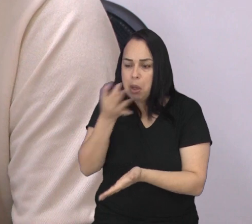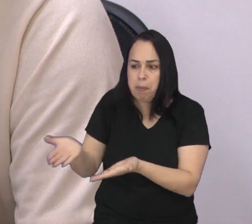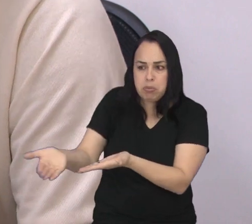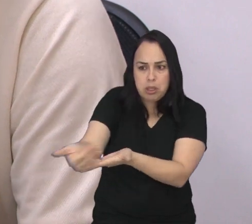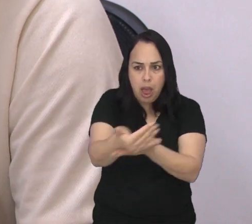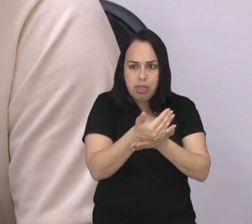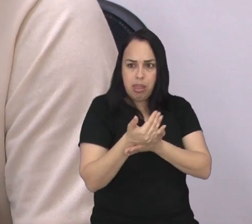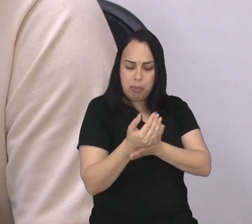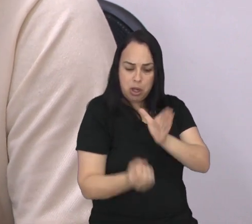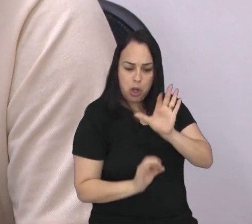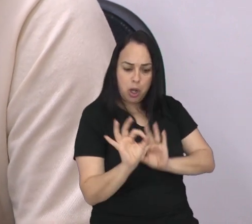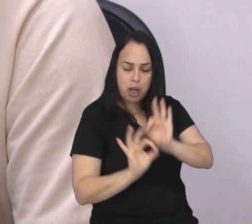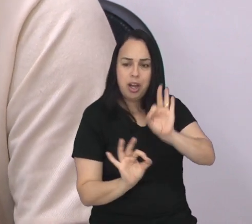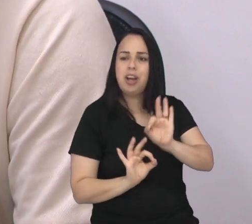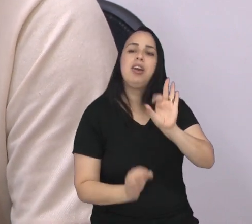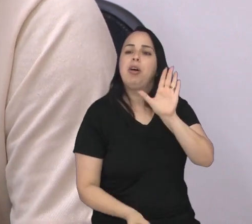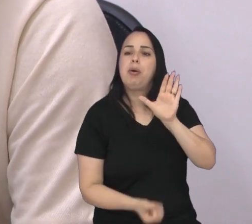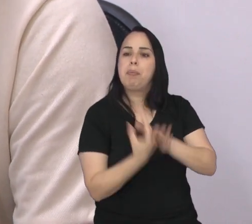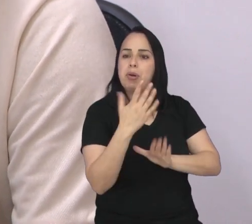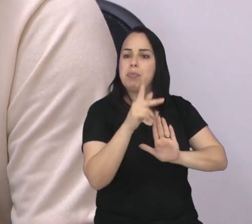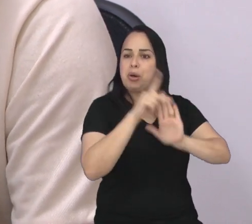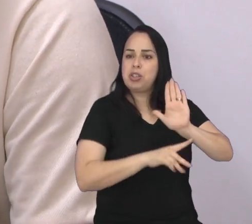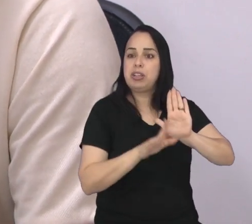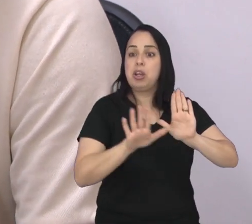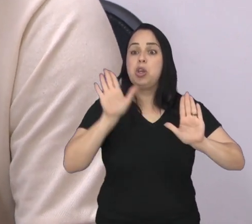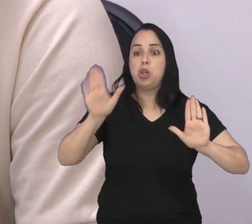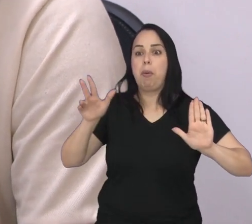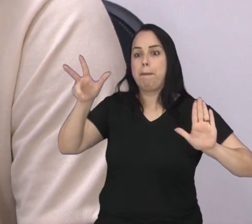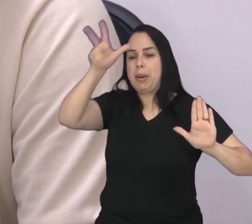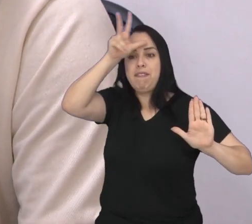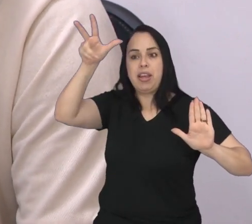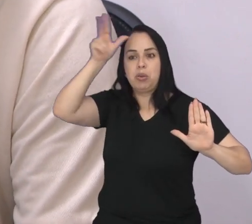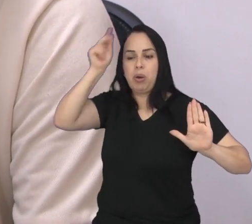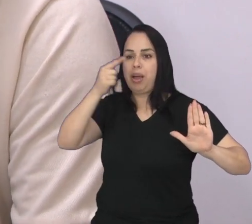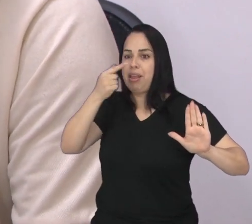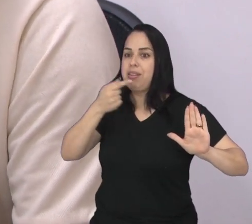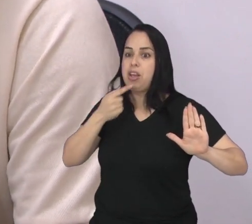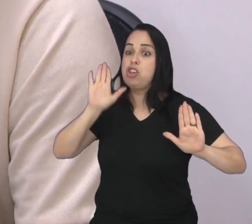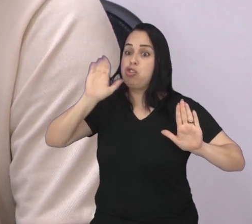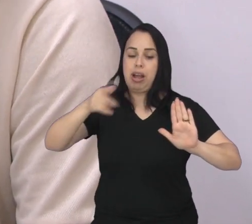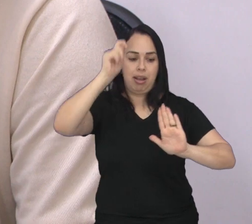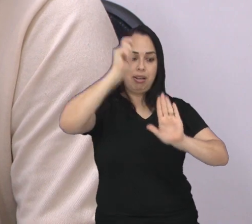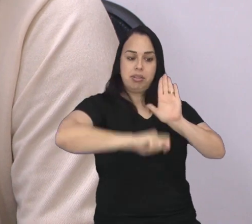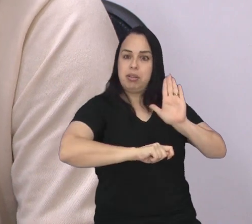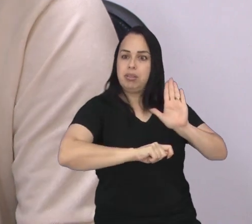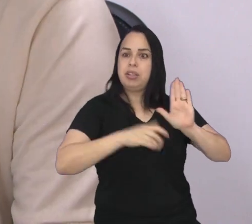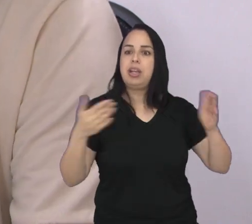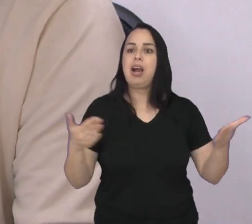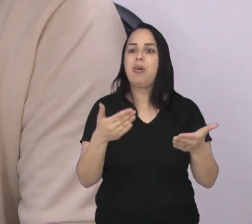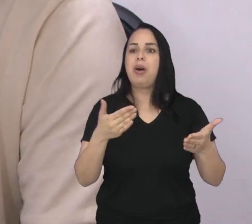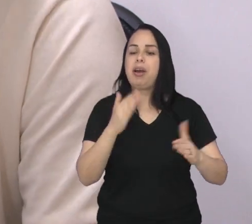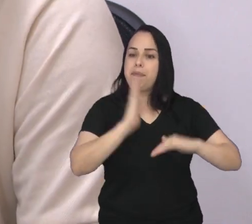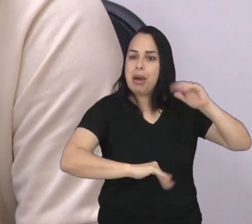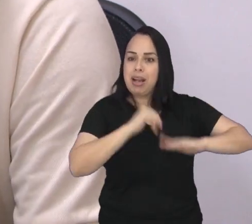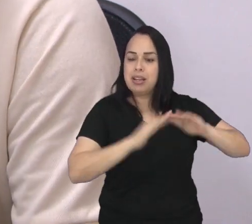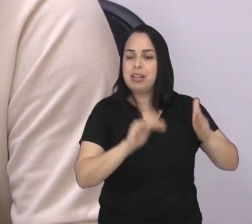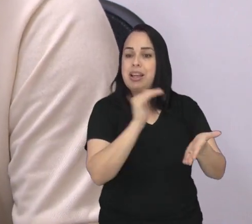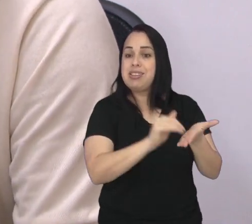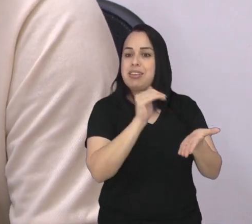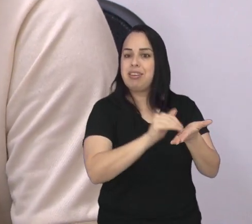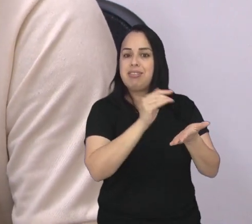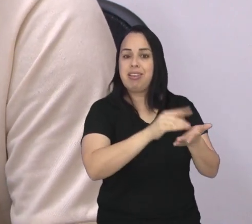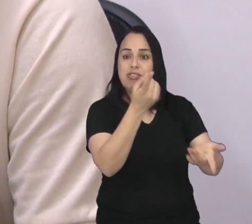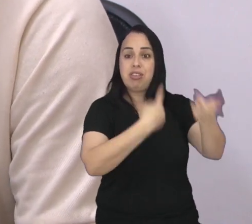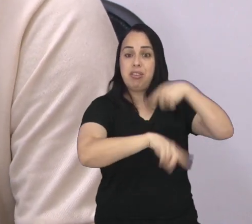foi votado por unanimidade, já sancionado pelo nosso prefeito, o Anderson Faria, e agora colocar em prática através da Secretaria de